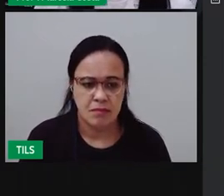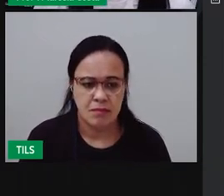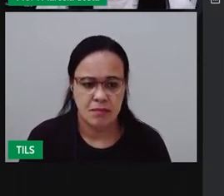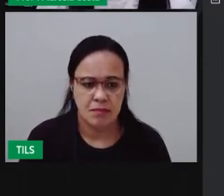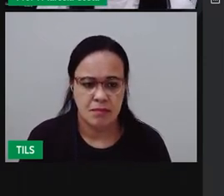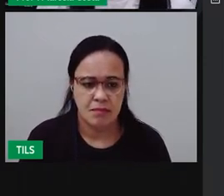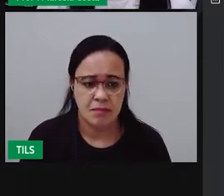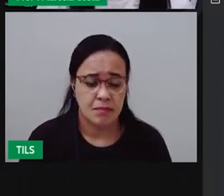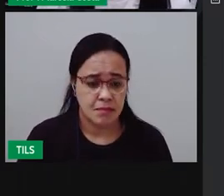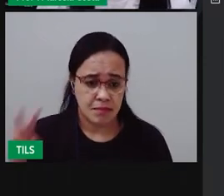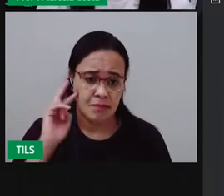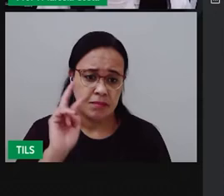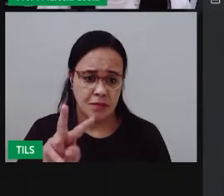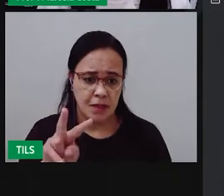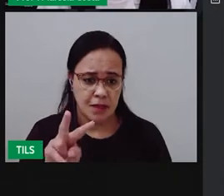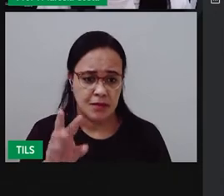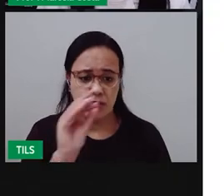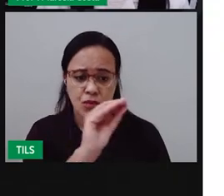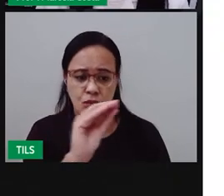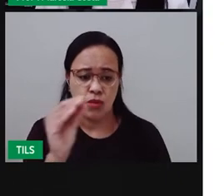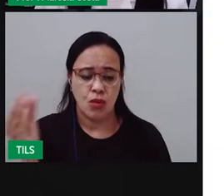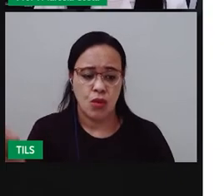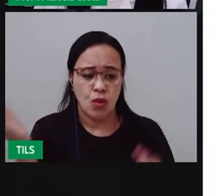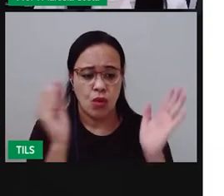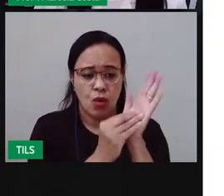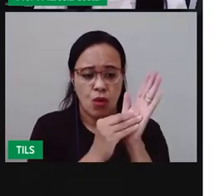Já pesquisei aqui o Google